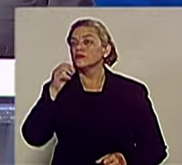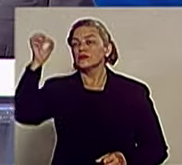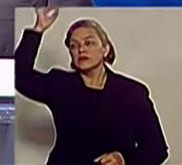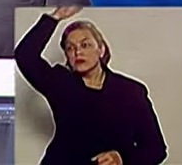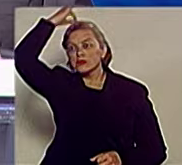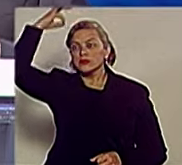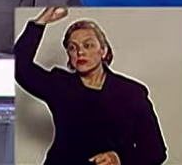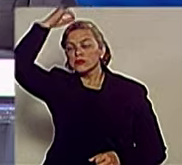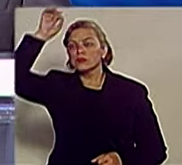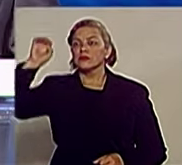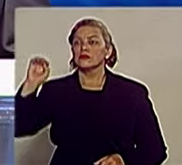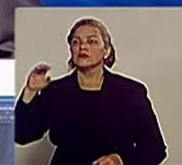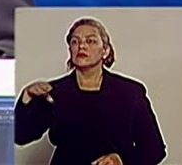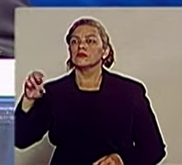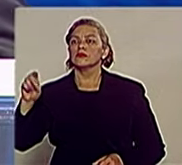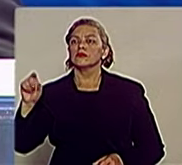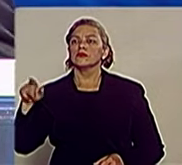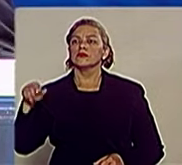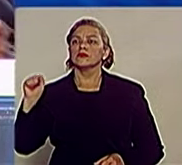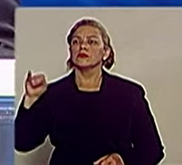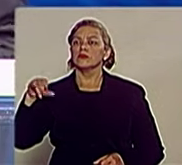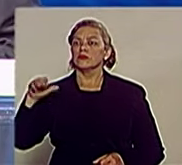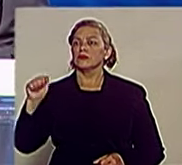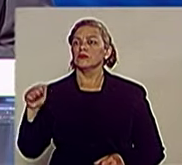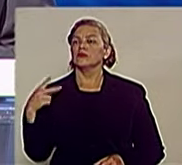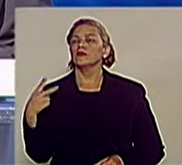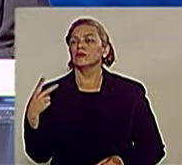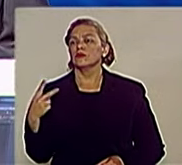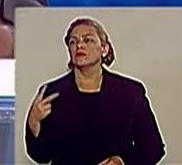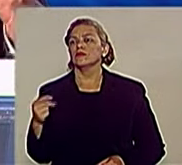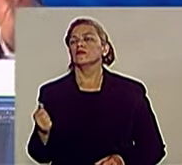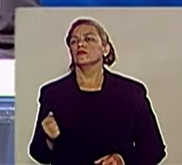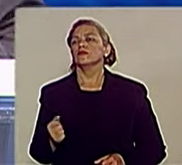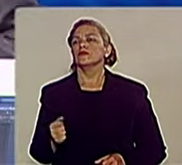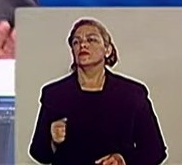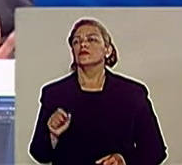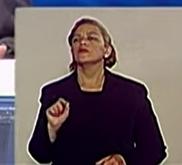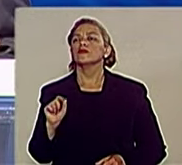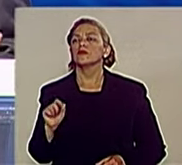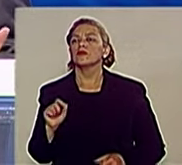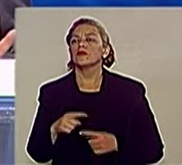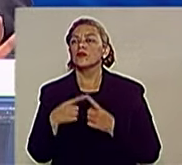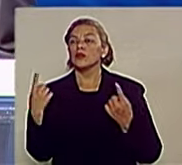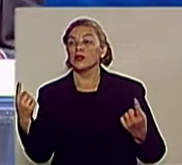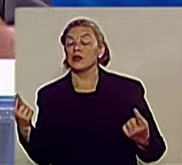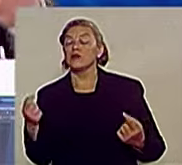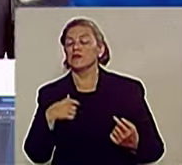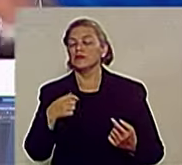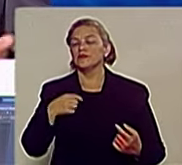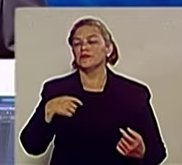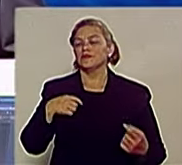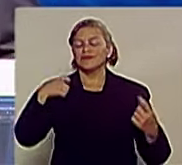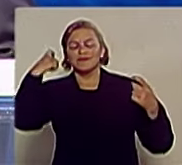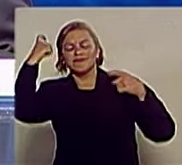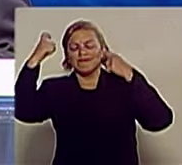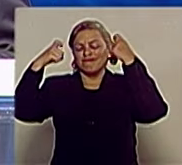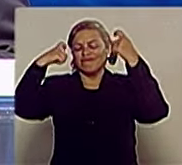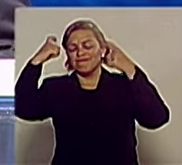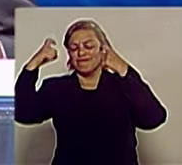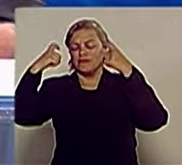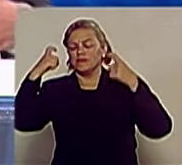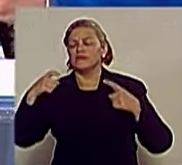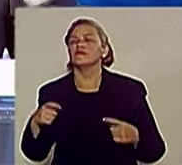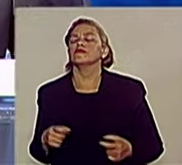de São José dos Campos sem rede de água. Então, Toninho, eu estou muito mais preocupado em resolver os problemas da